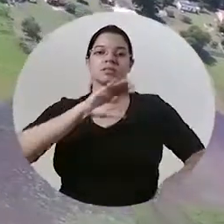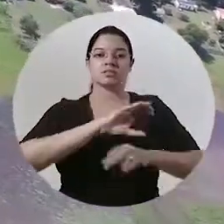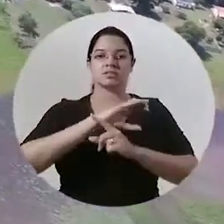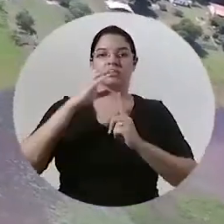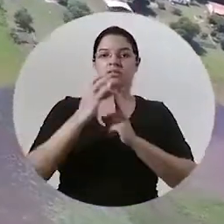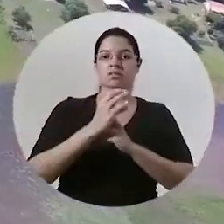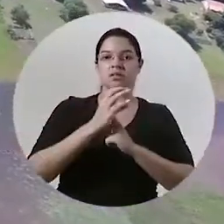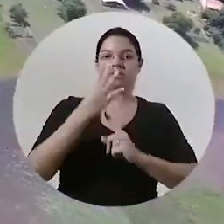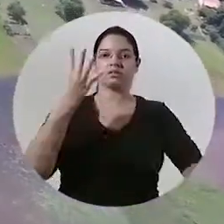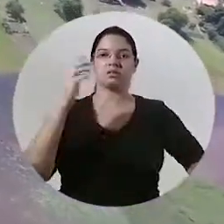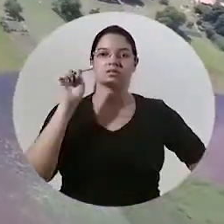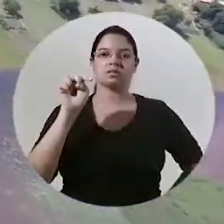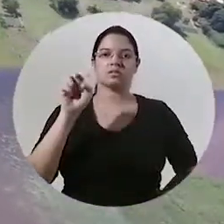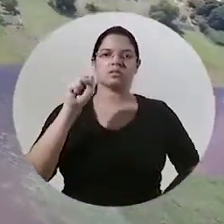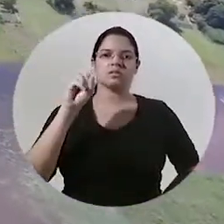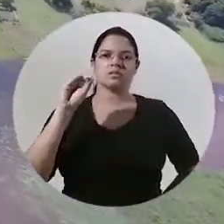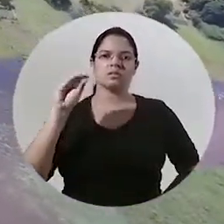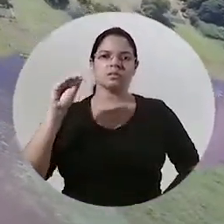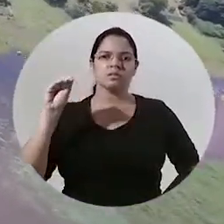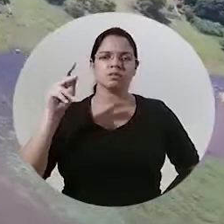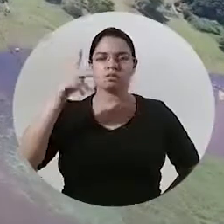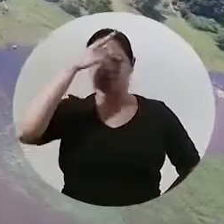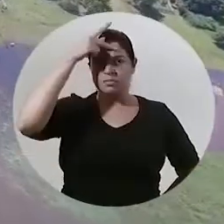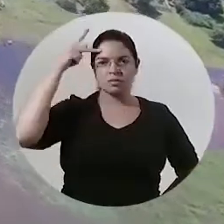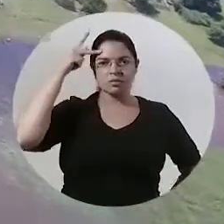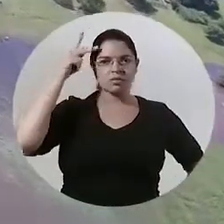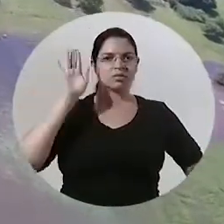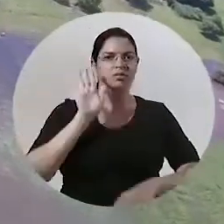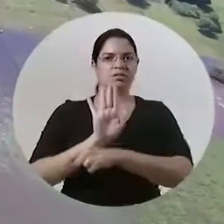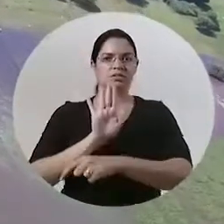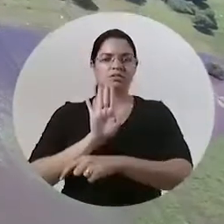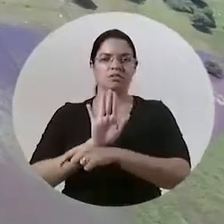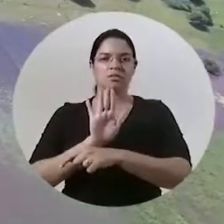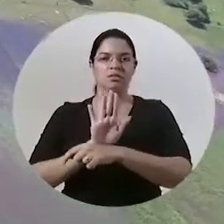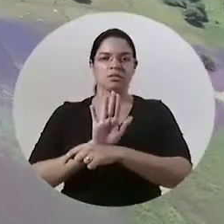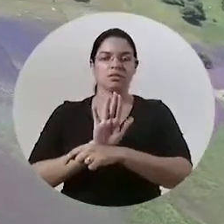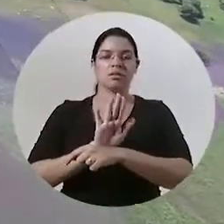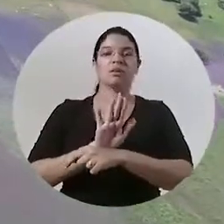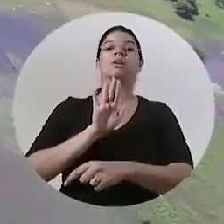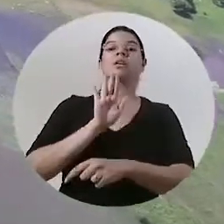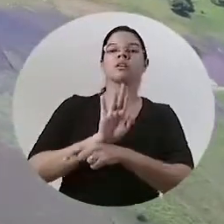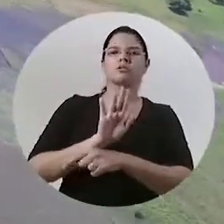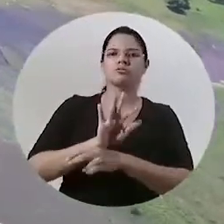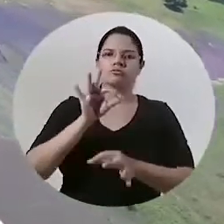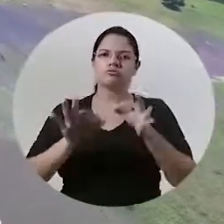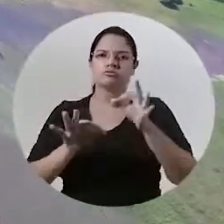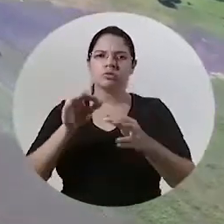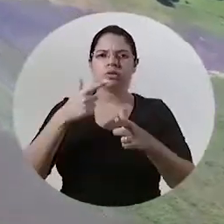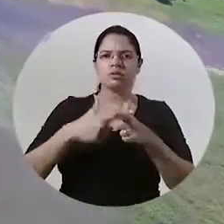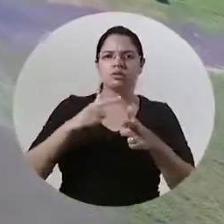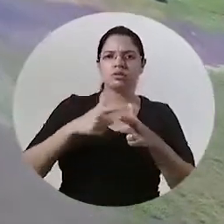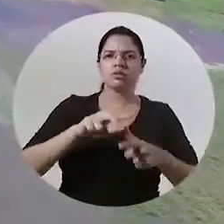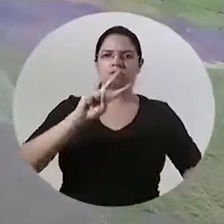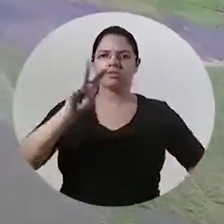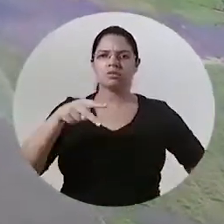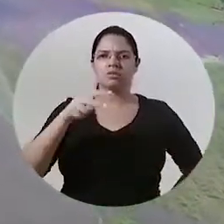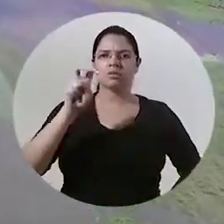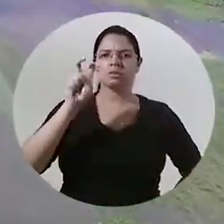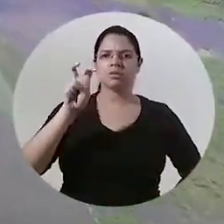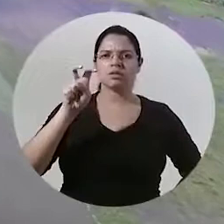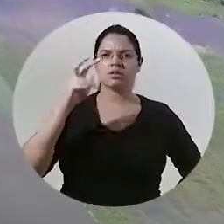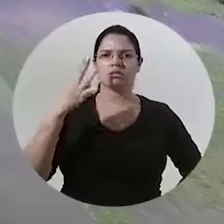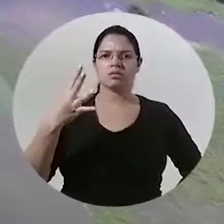.870 pessoas atendidas atendimentos jurídicos 2.544